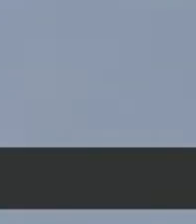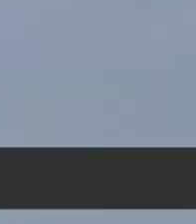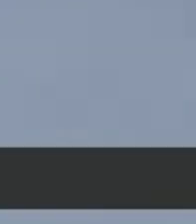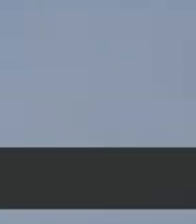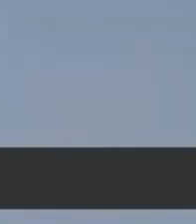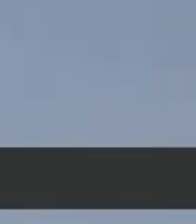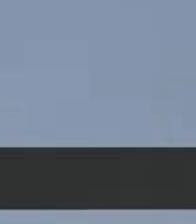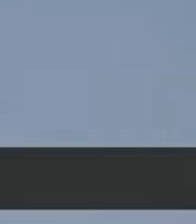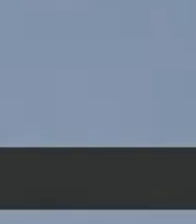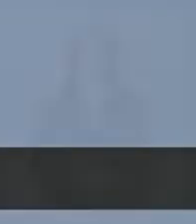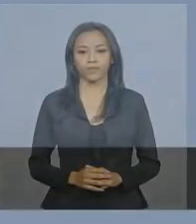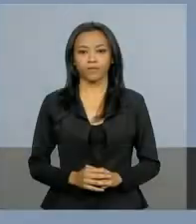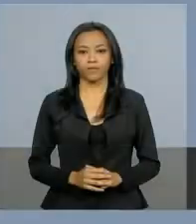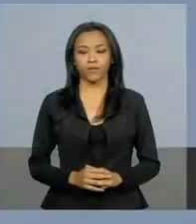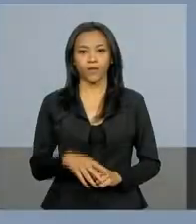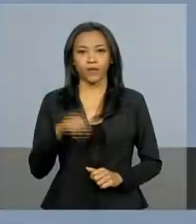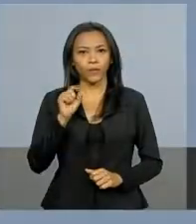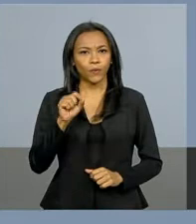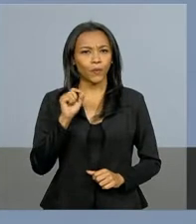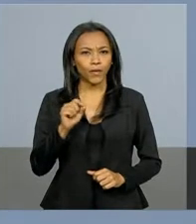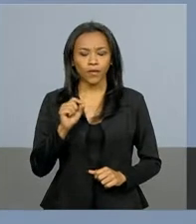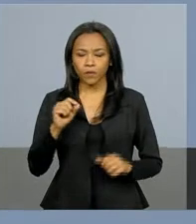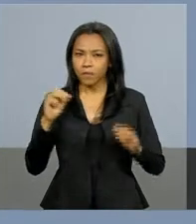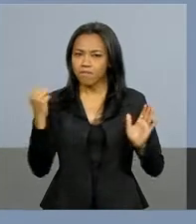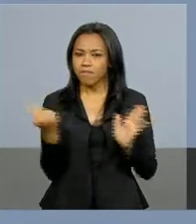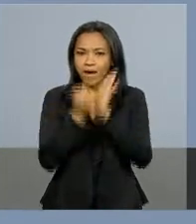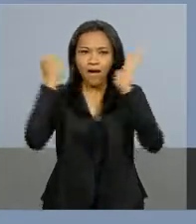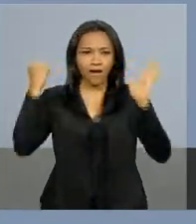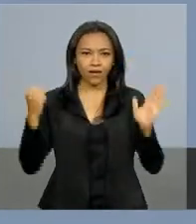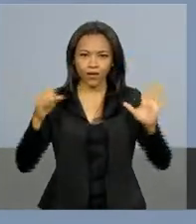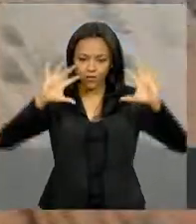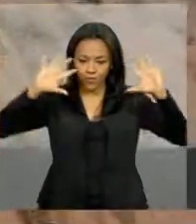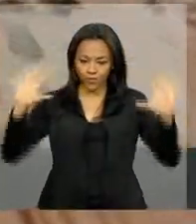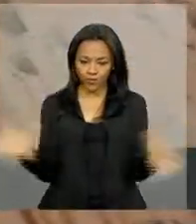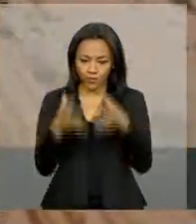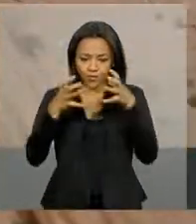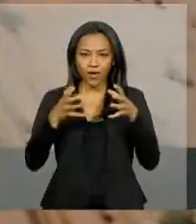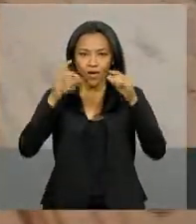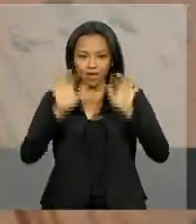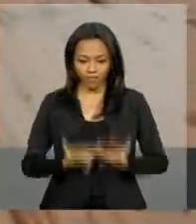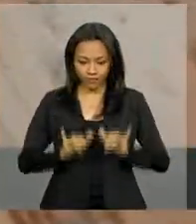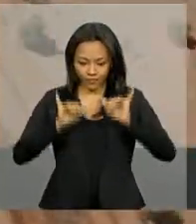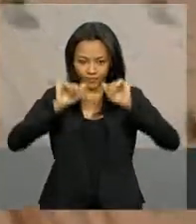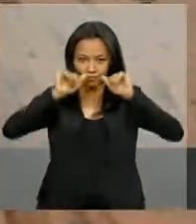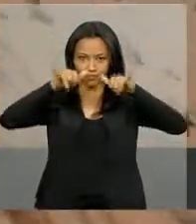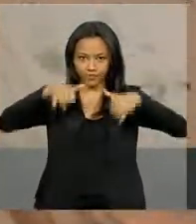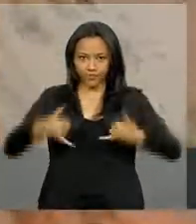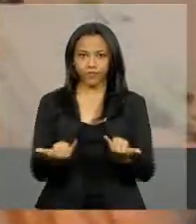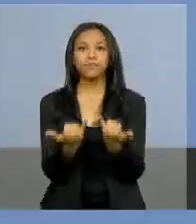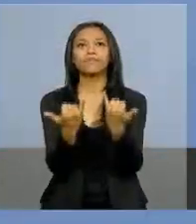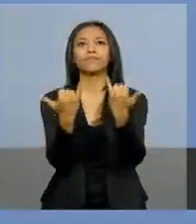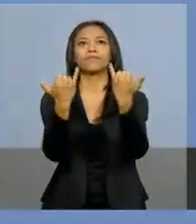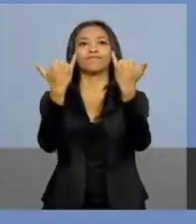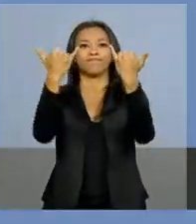O que marca os caminhos dá nome a esse conjunto, Esquadrilha da Fumaça.